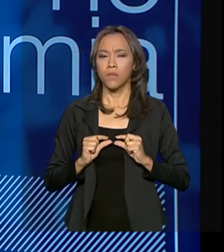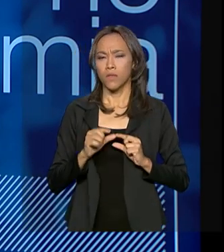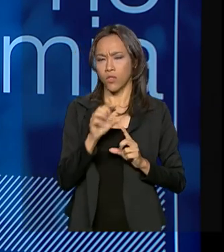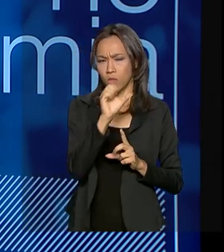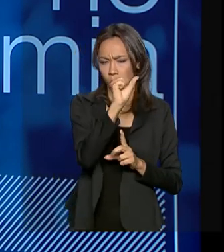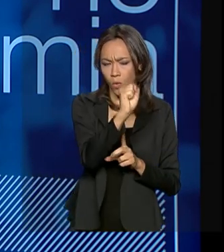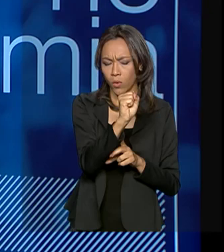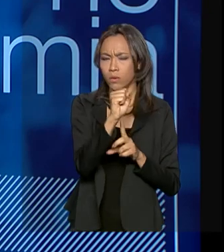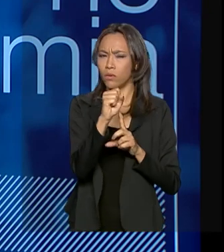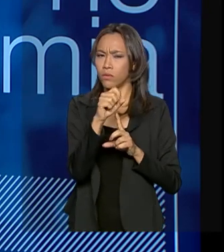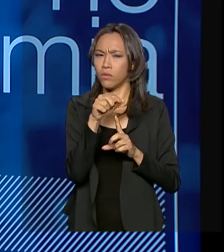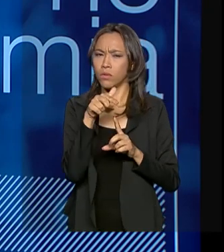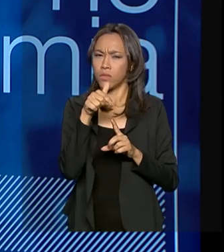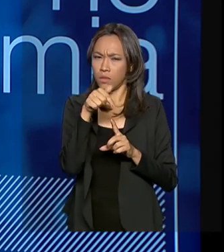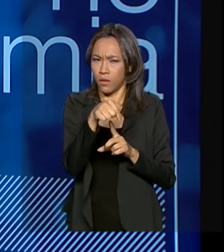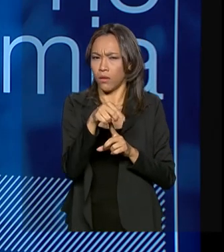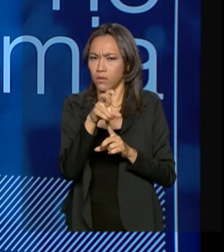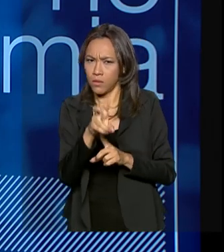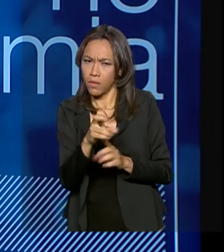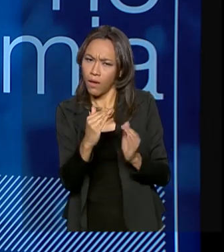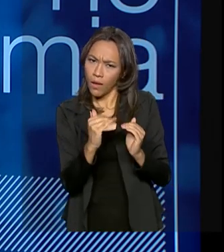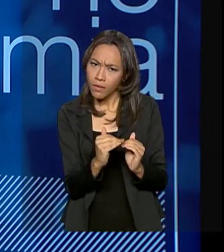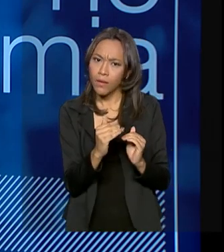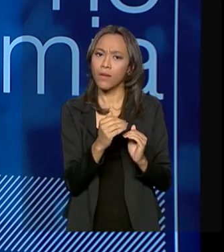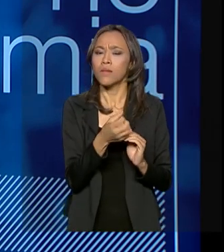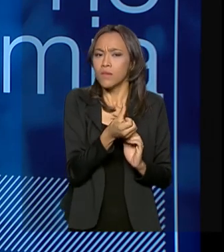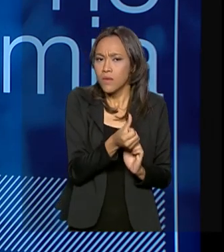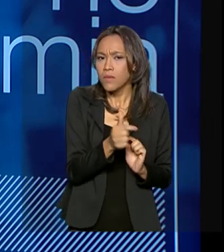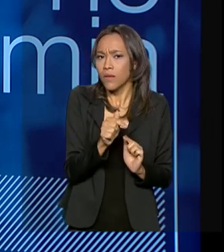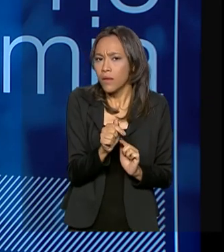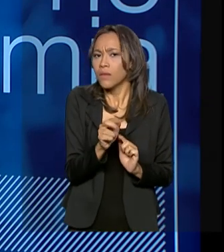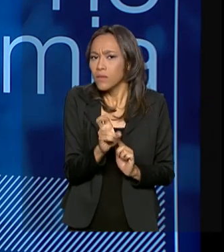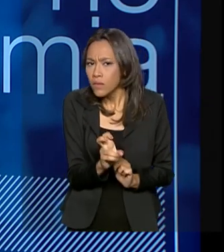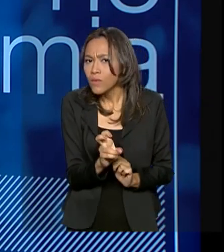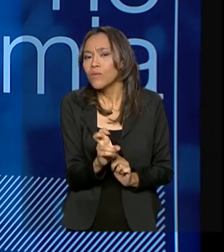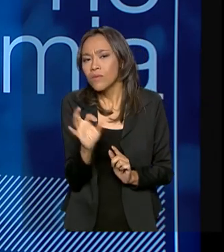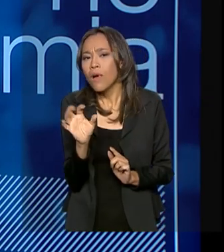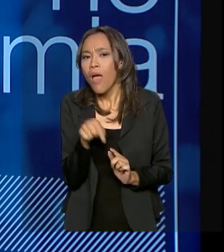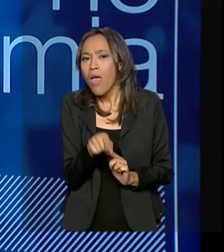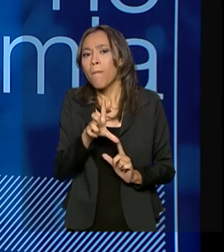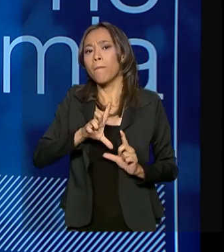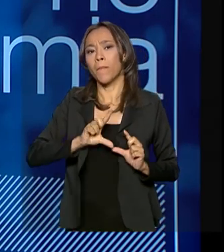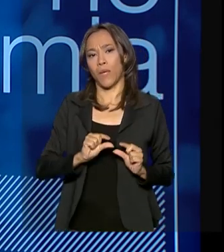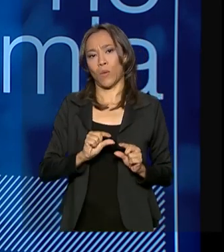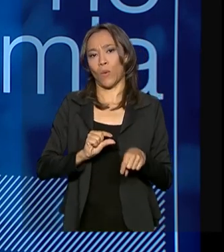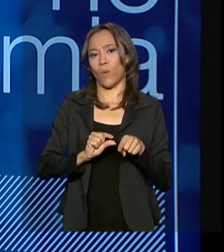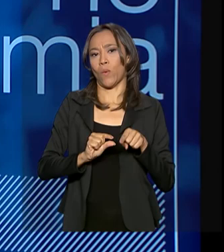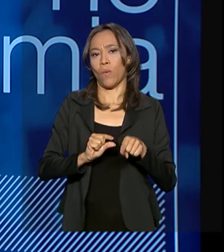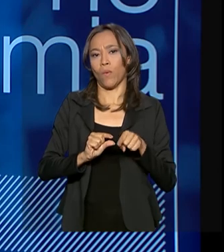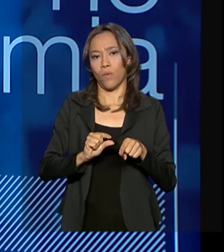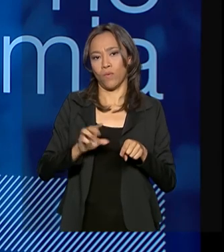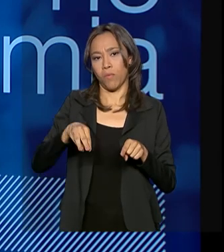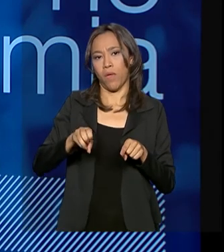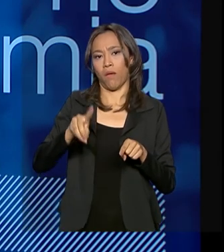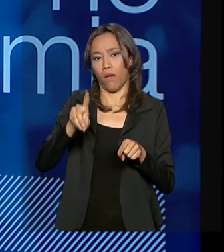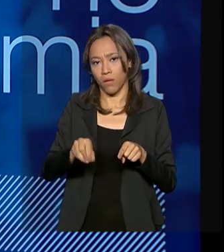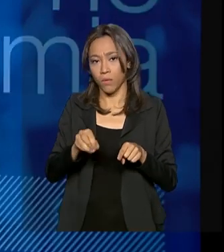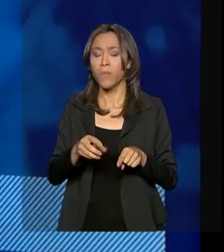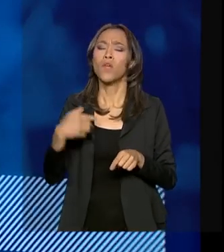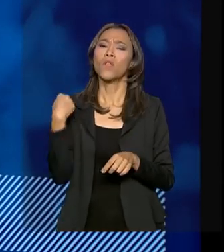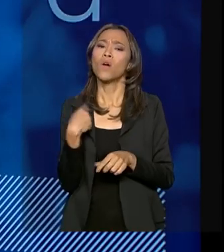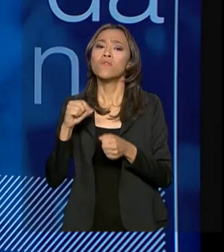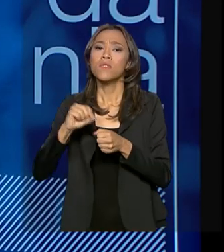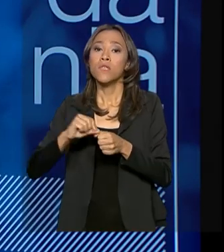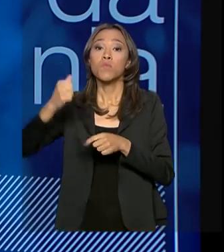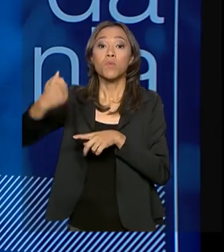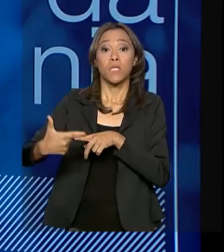,75 até atualmente 6,75, é a menor taxa do mercado. E nós fizemos uma segunda taxa,